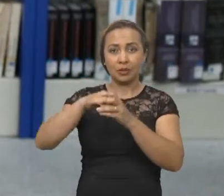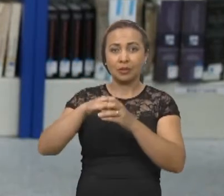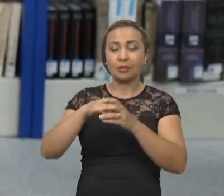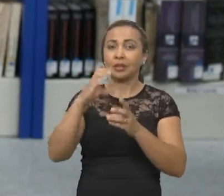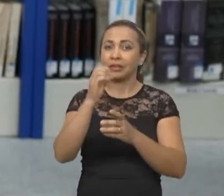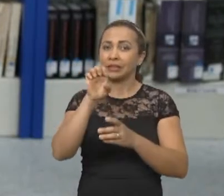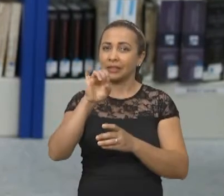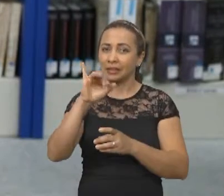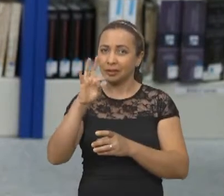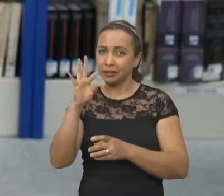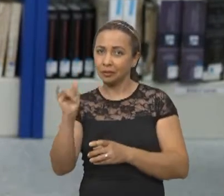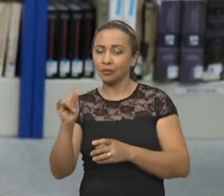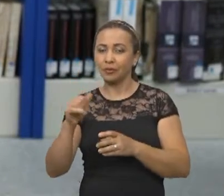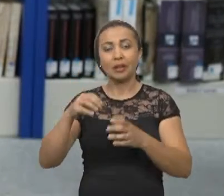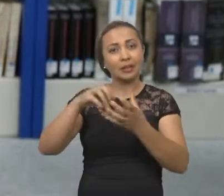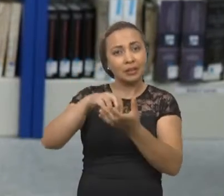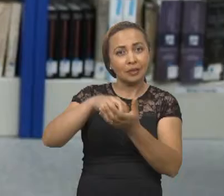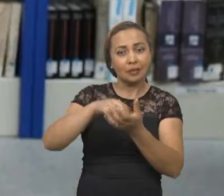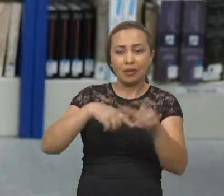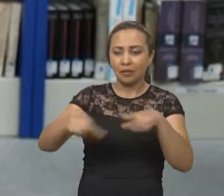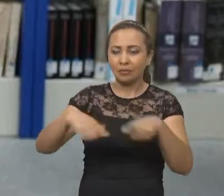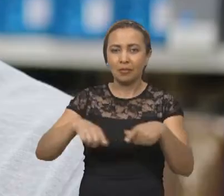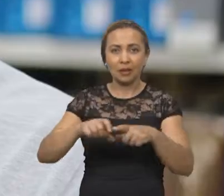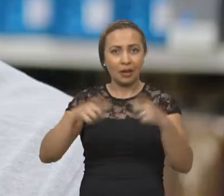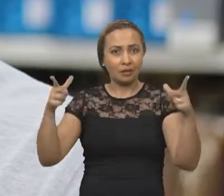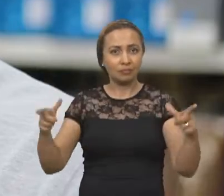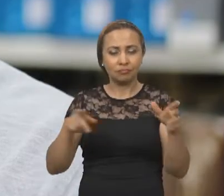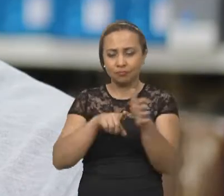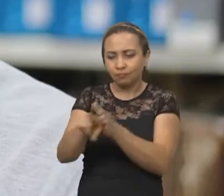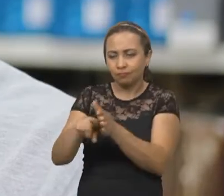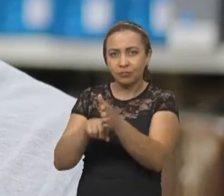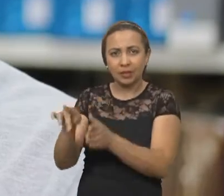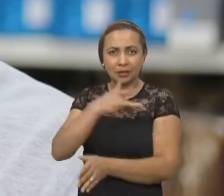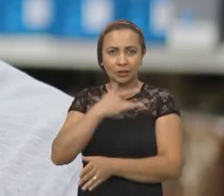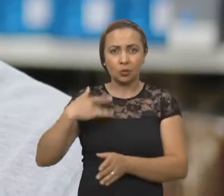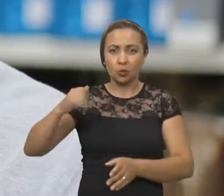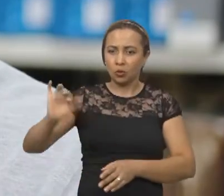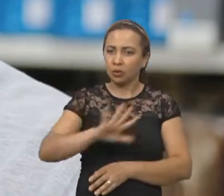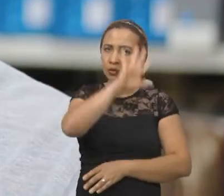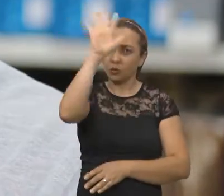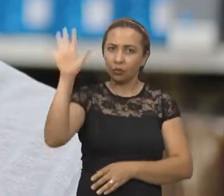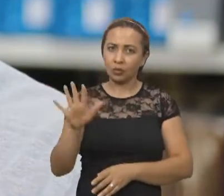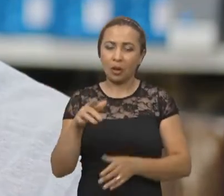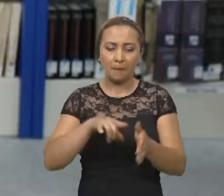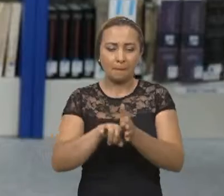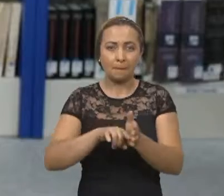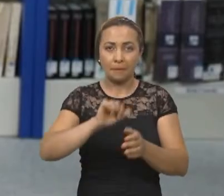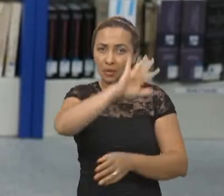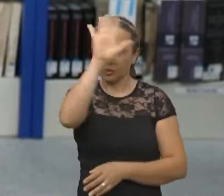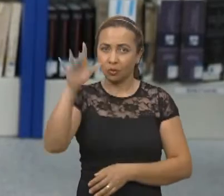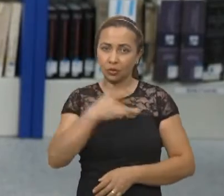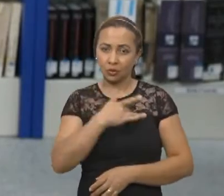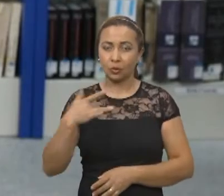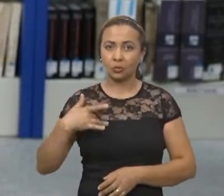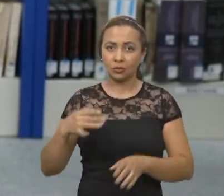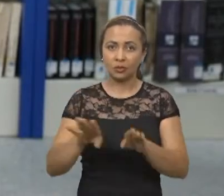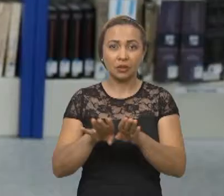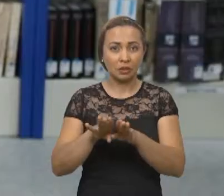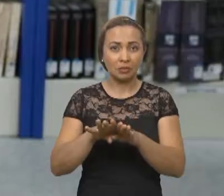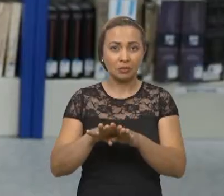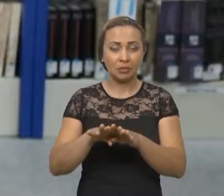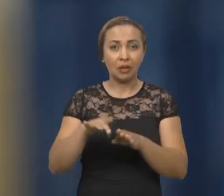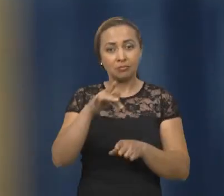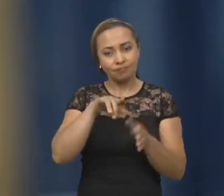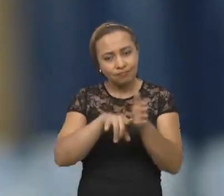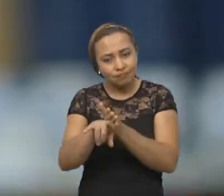projetos, a gente vem trabalhando nas grandes pesquisas de saúde nacional, que é a Pesquisa Nacional de Saúde, e também a Pesquisa Nacional de